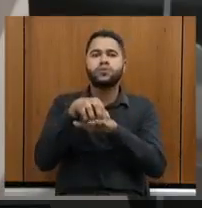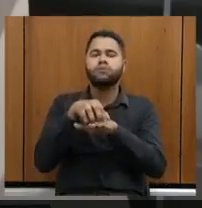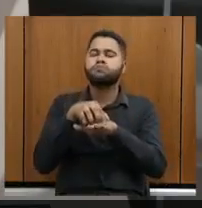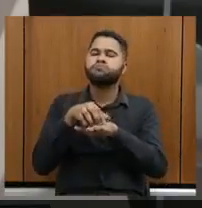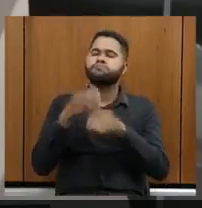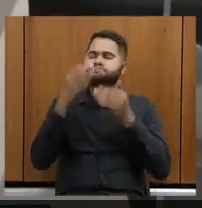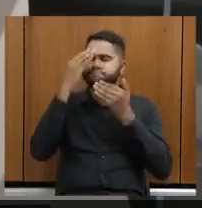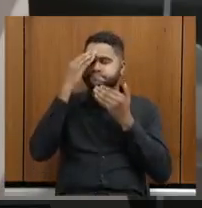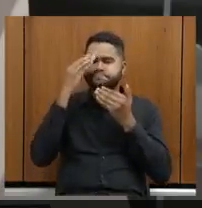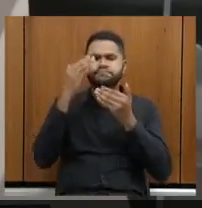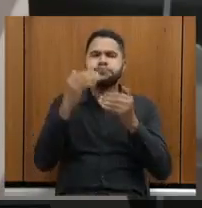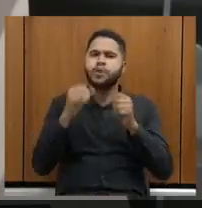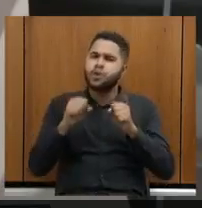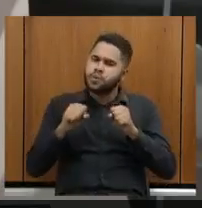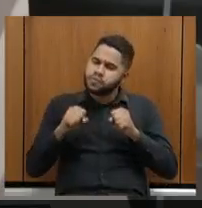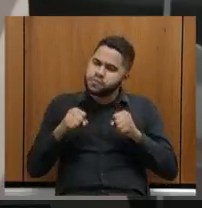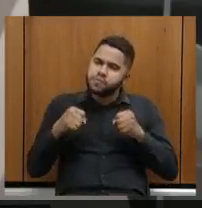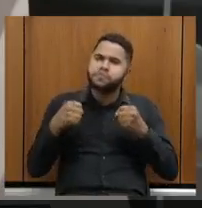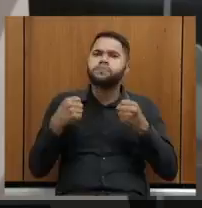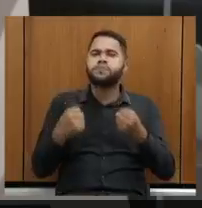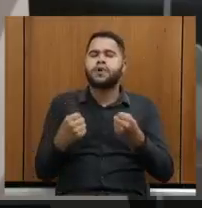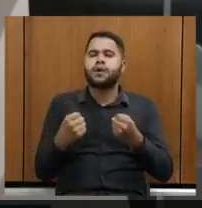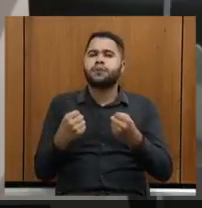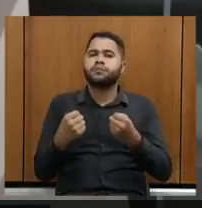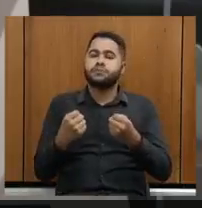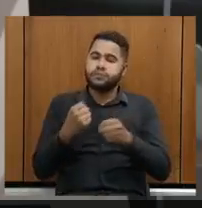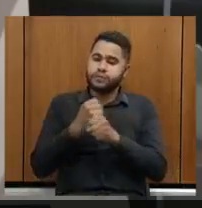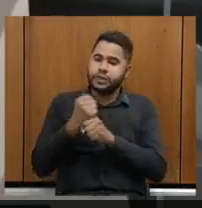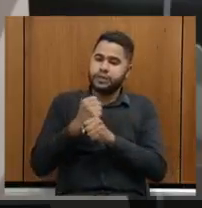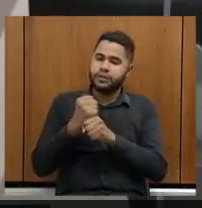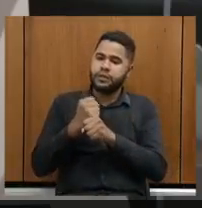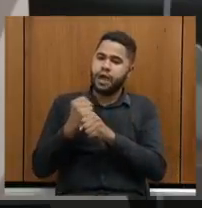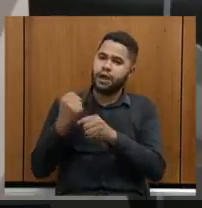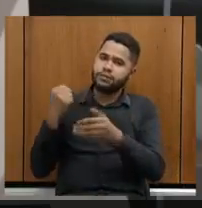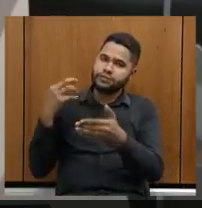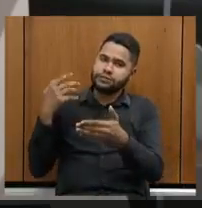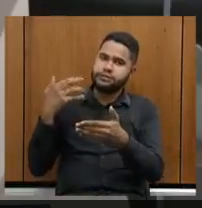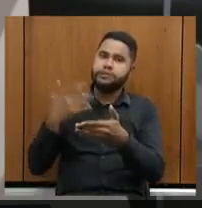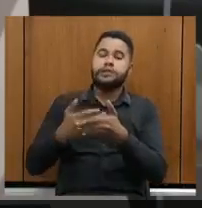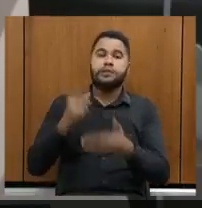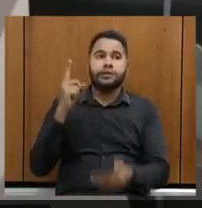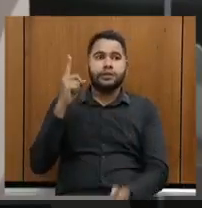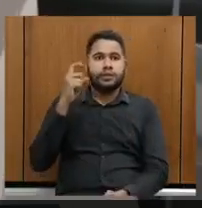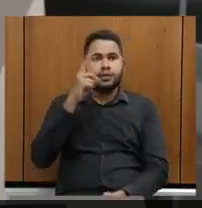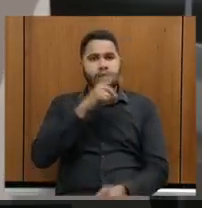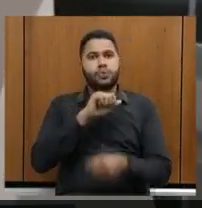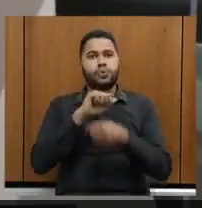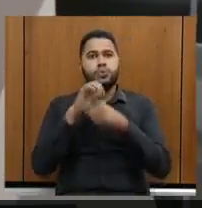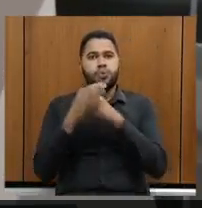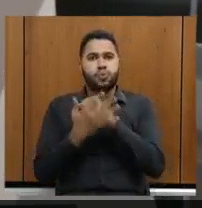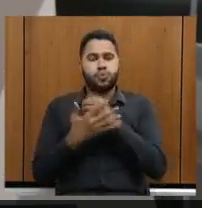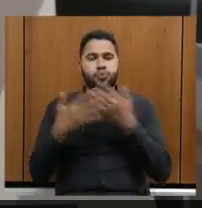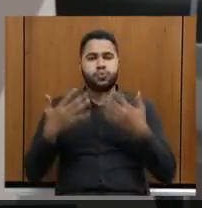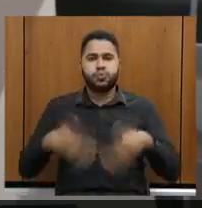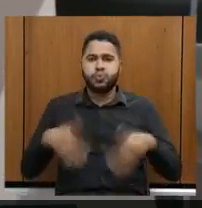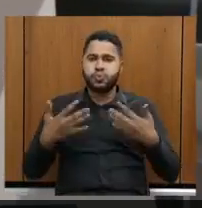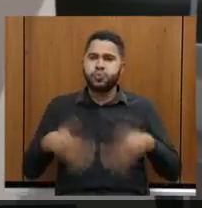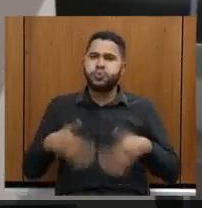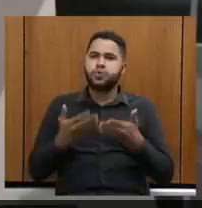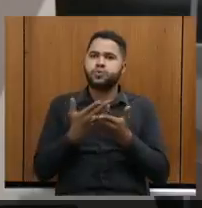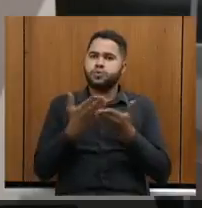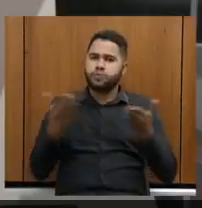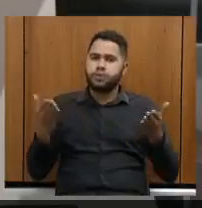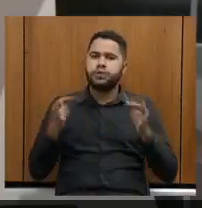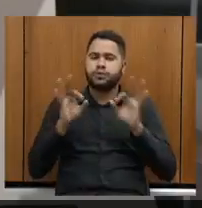empenho imenso desse ano que passou, esse ano difícil, de pandemia. Vocês